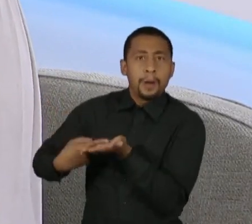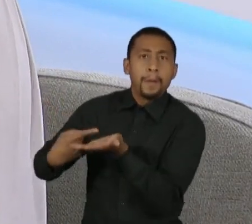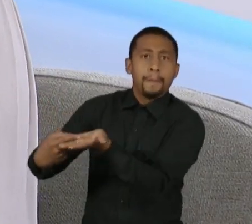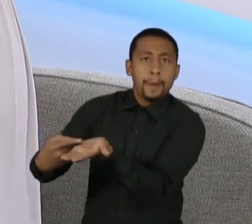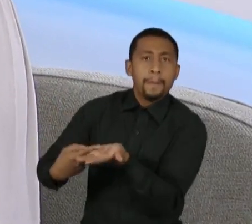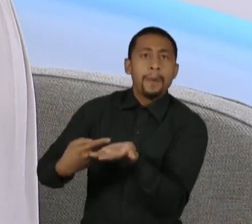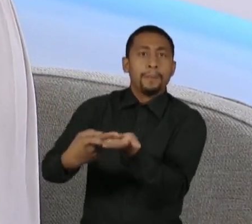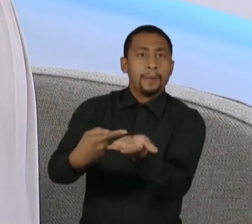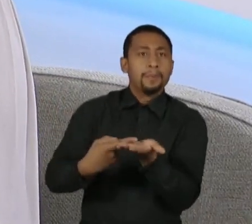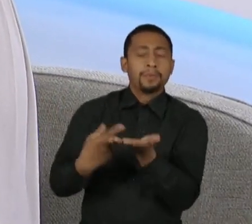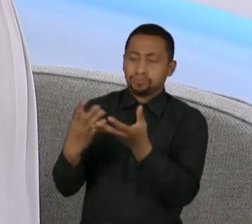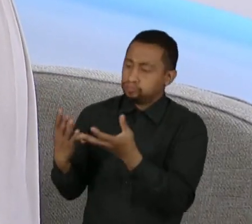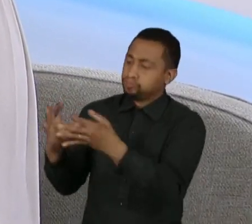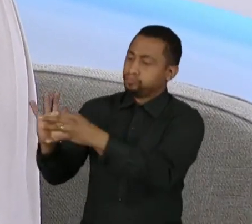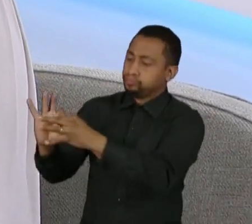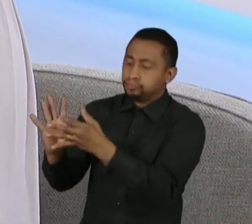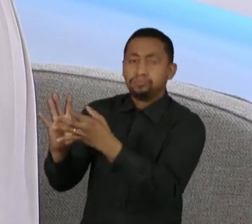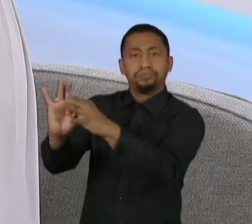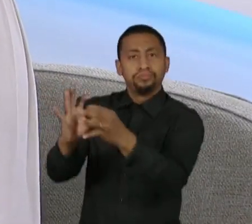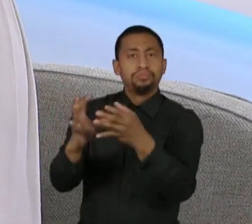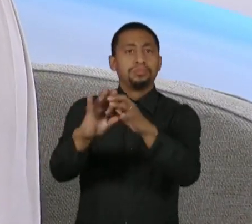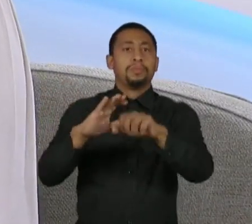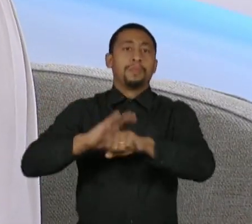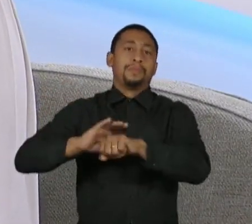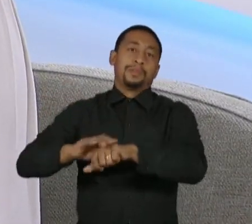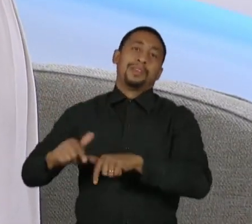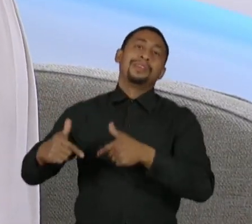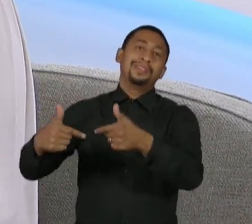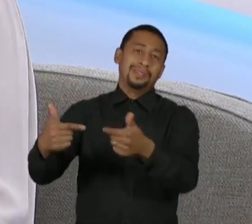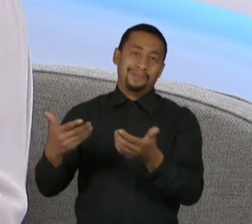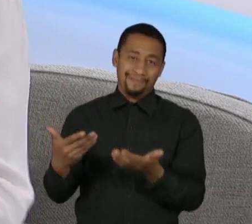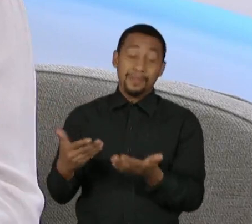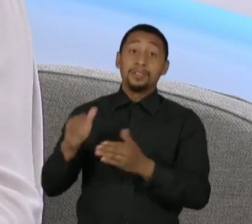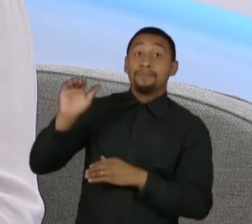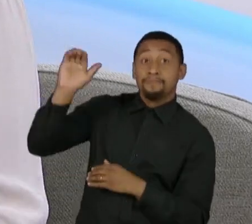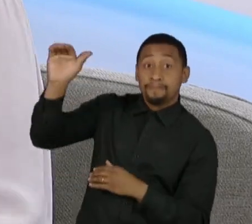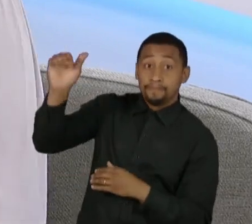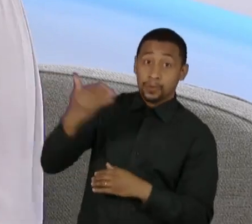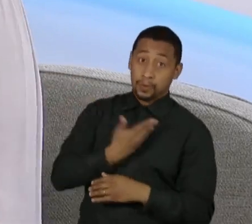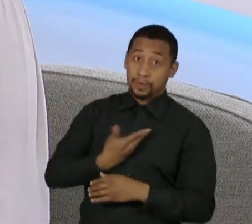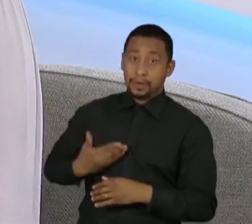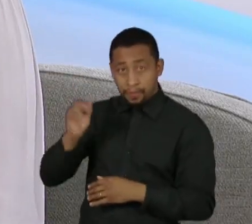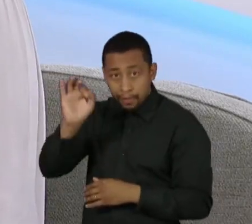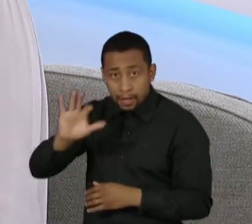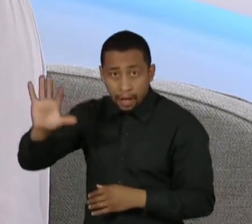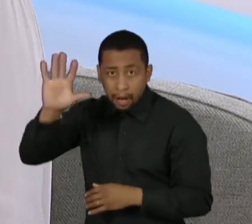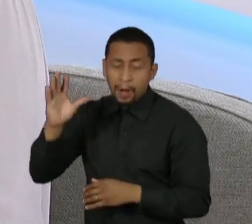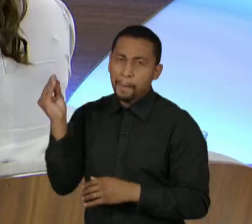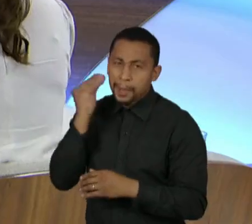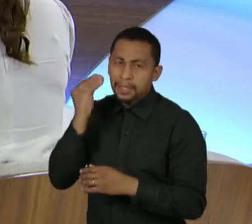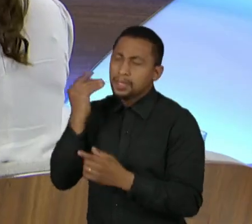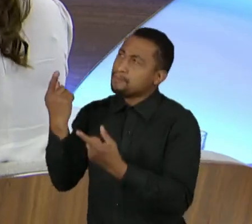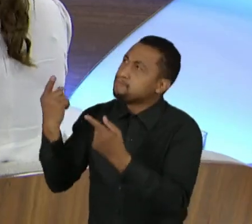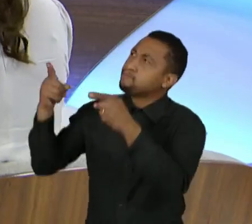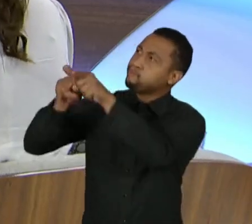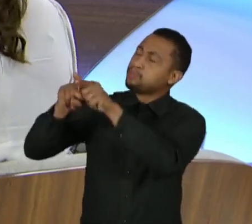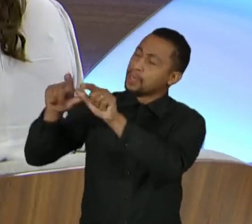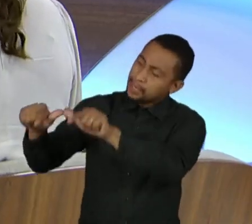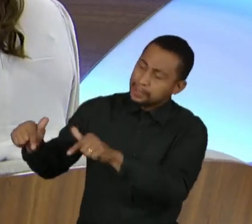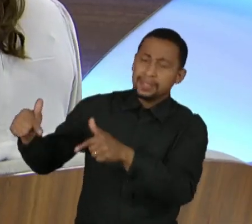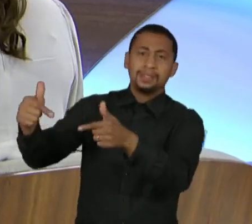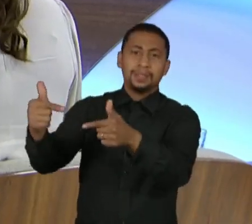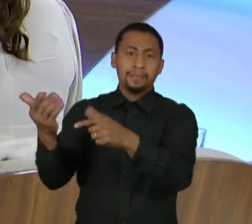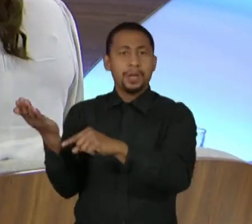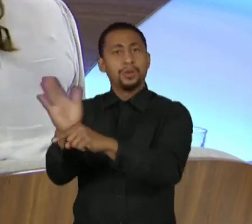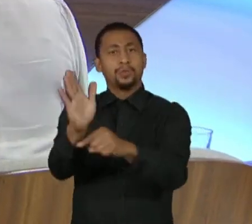permitir que essa transformação possa acontecer na prática. A gente tem ido junto ao governo federal construir alianças de verdade para permitir que essa política pública possa